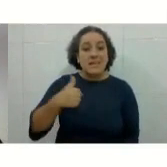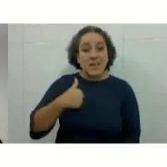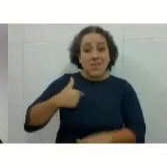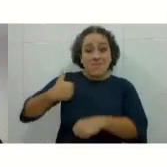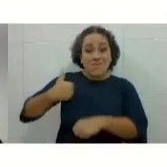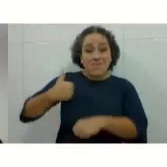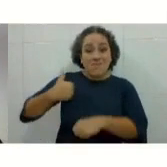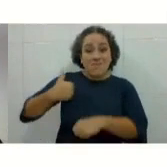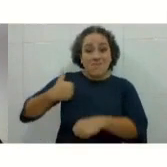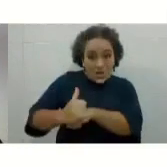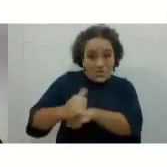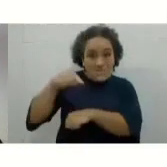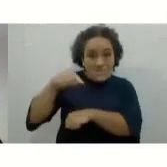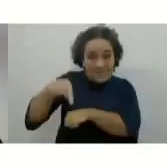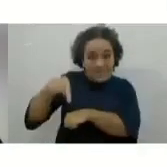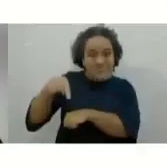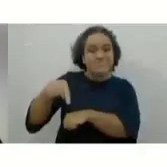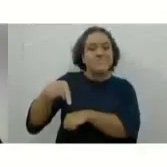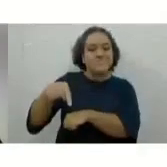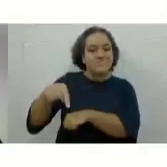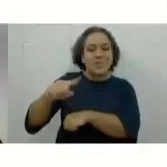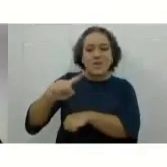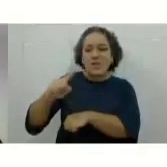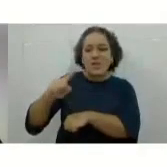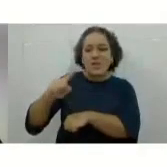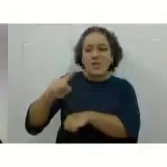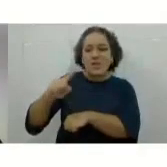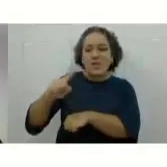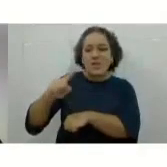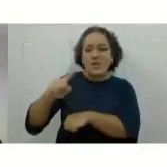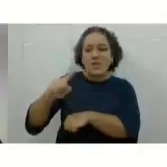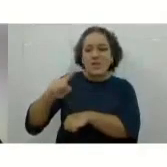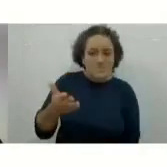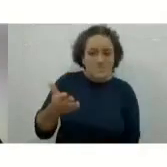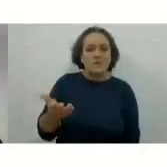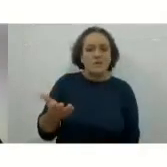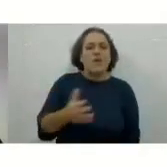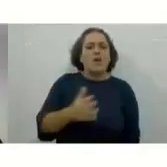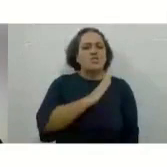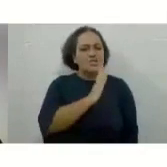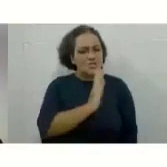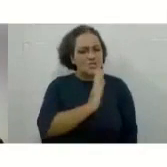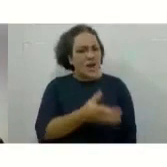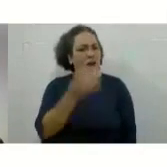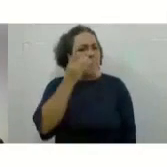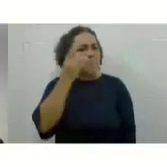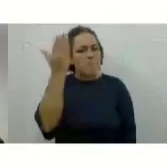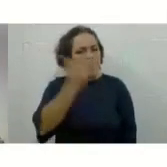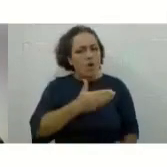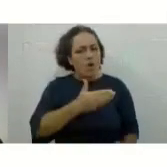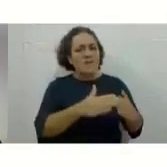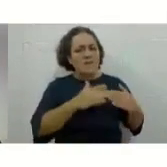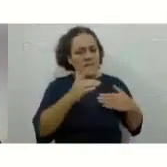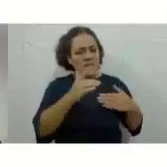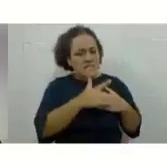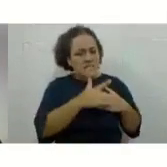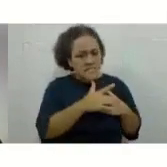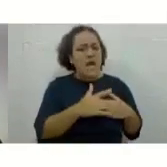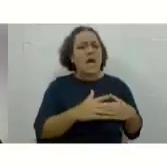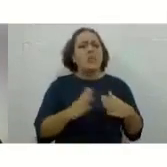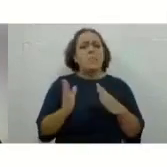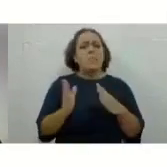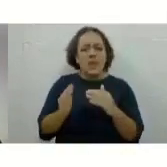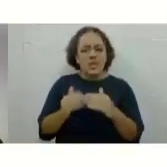a segunda oportunidade, né, depois desses dez dias já testado, o seu pedido foi deferido, você abriu o processo, o pedido foi